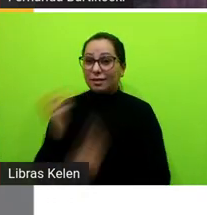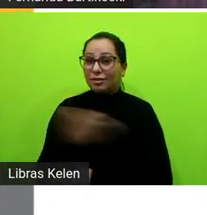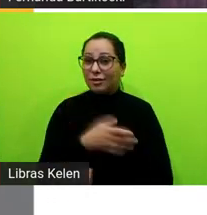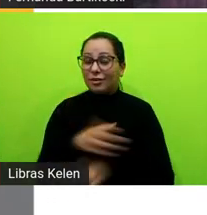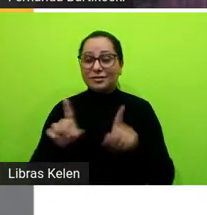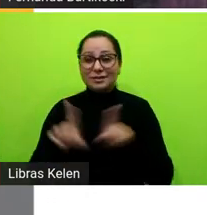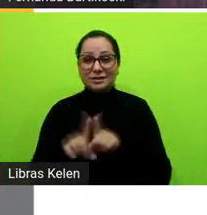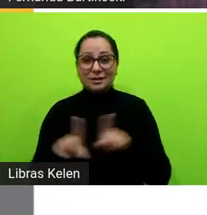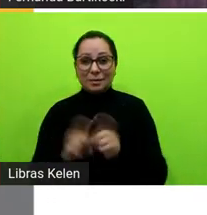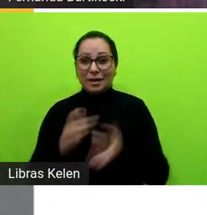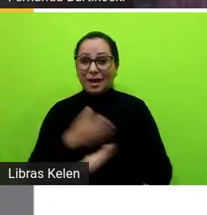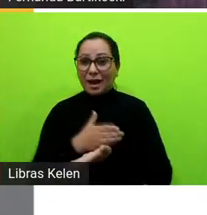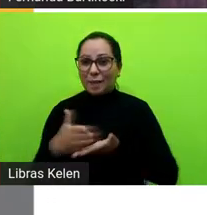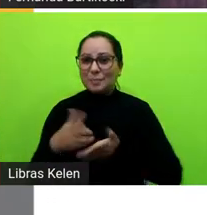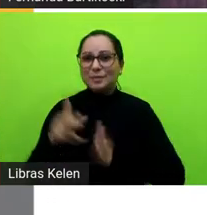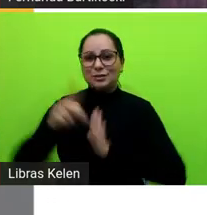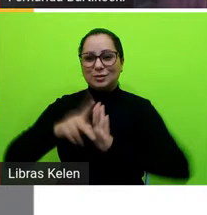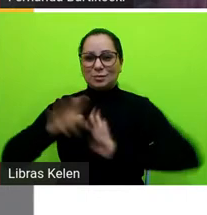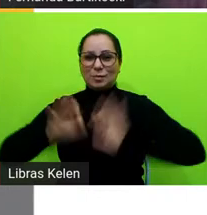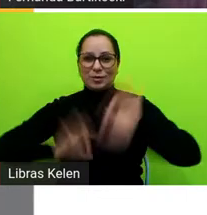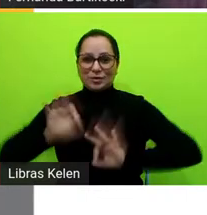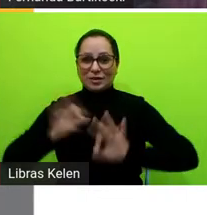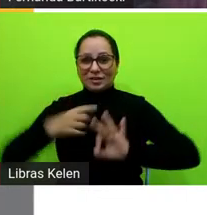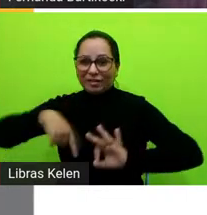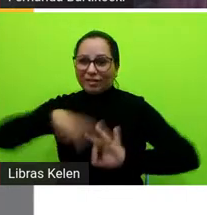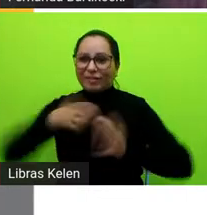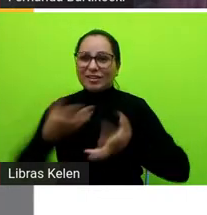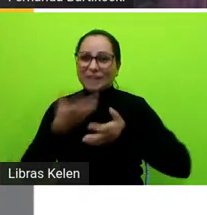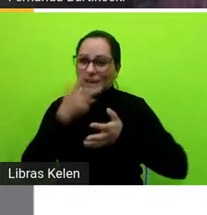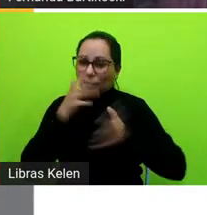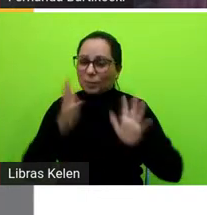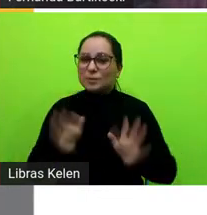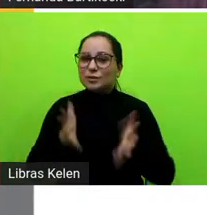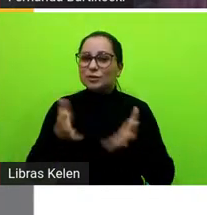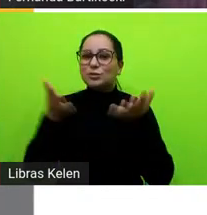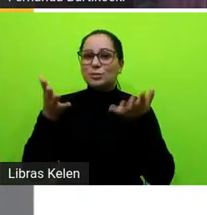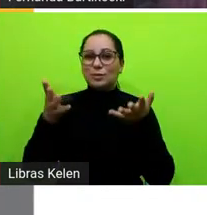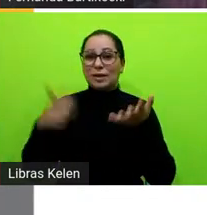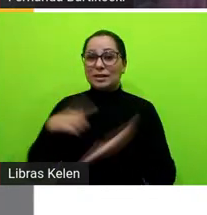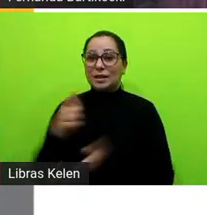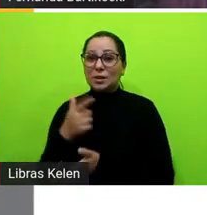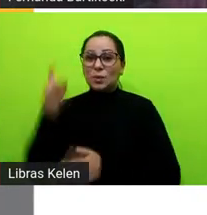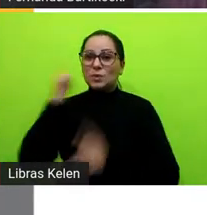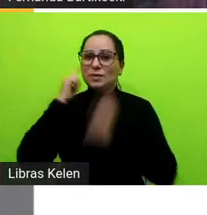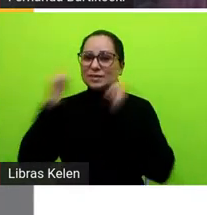partir do projeto. É isso que a gente quer, estimular outras ideias.